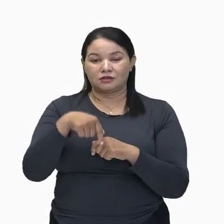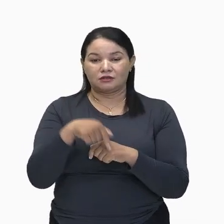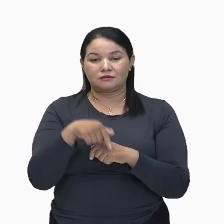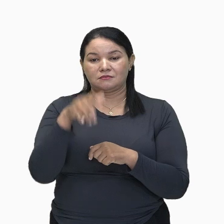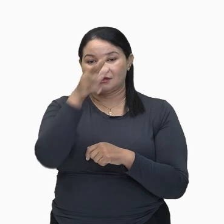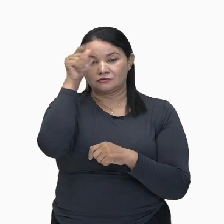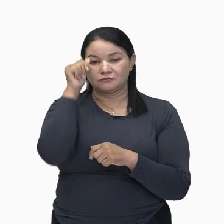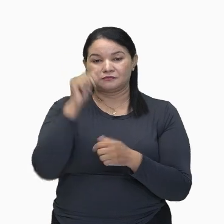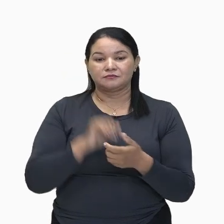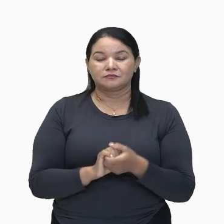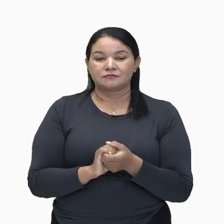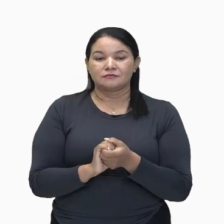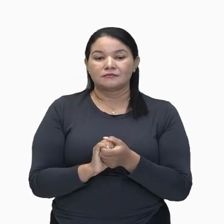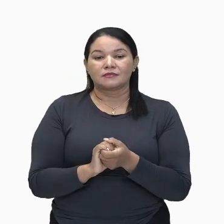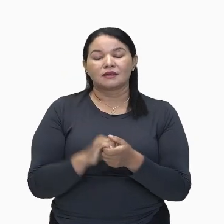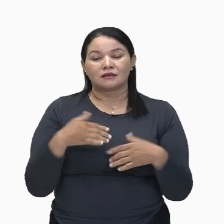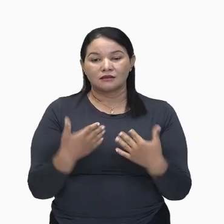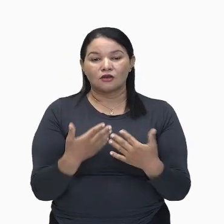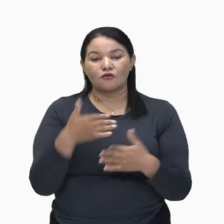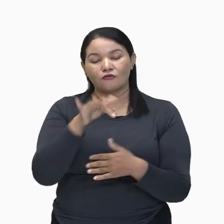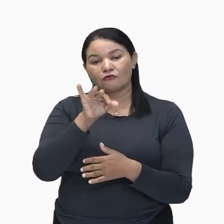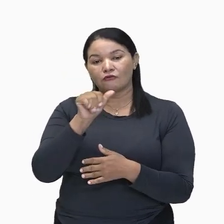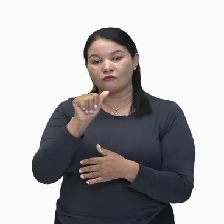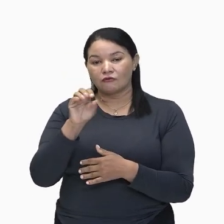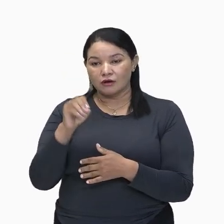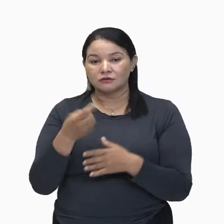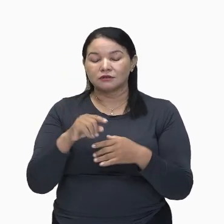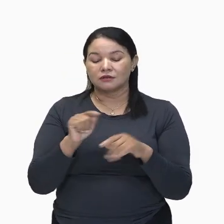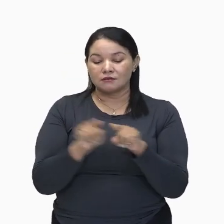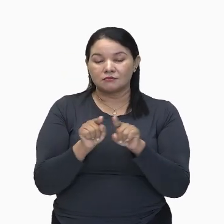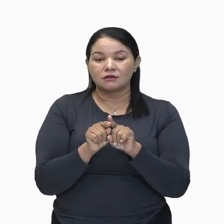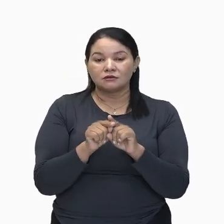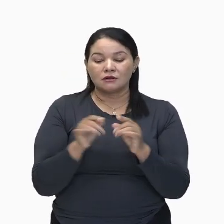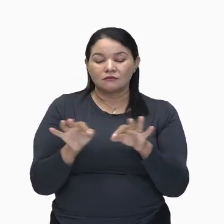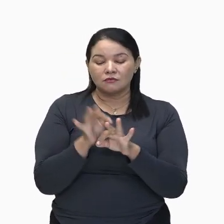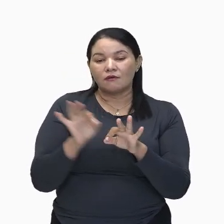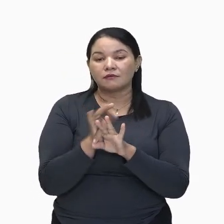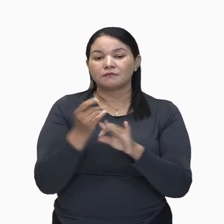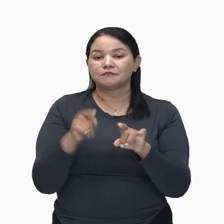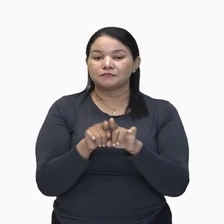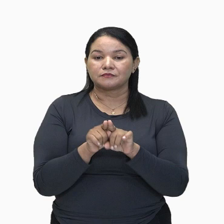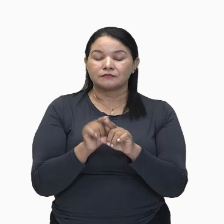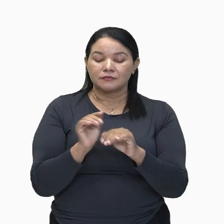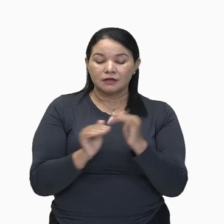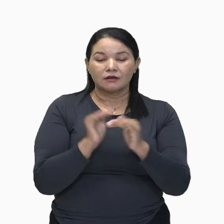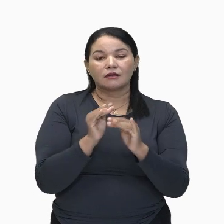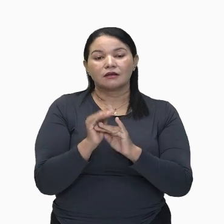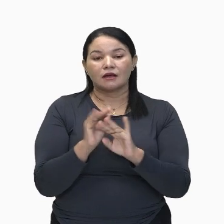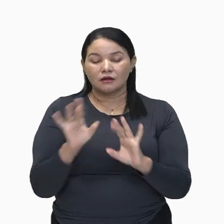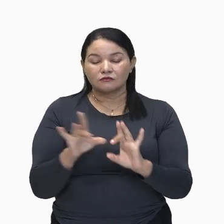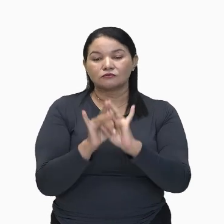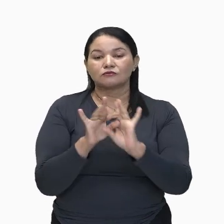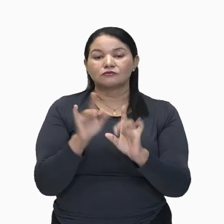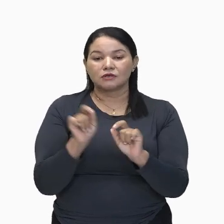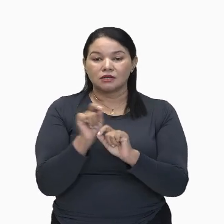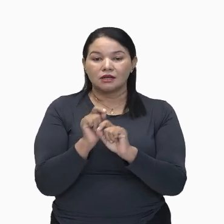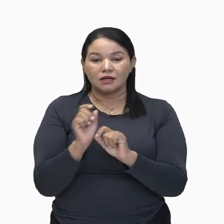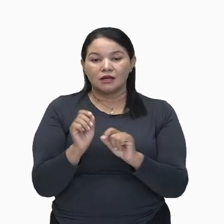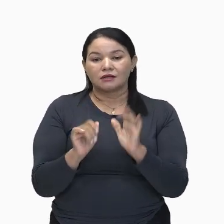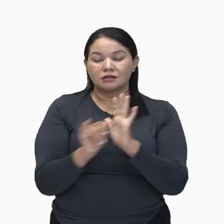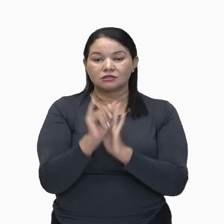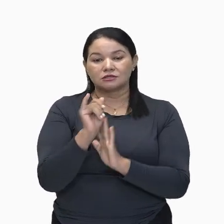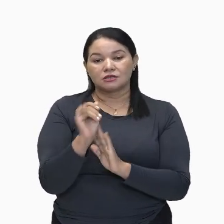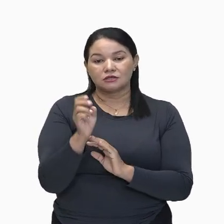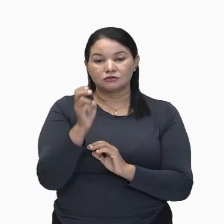de Ópera passou a confeccionar e desenvolver localmente suas produções incorporadas à identidade cultural de